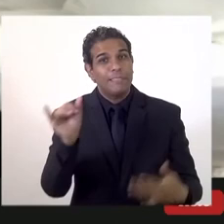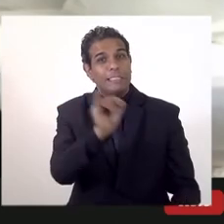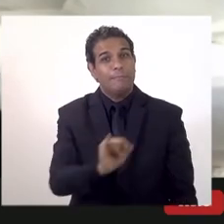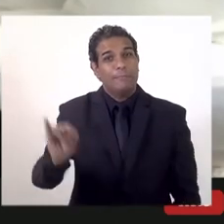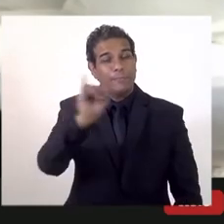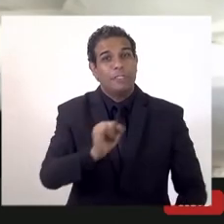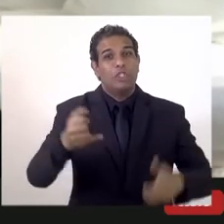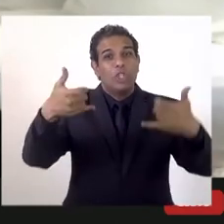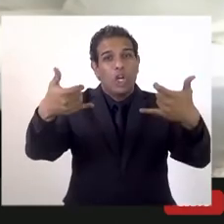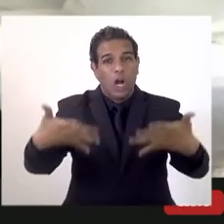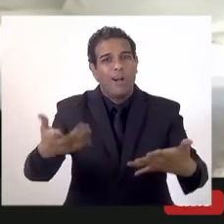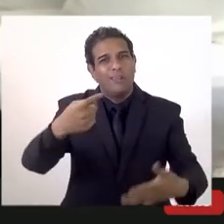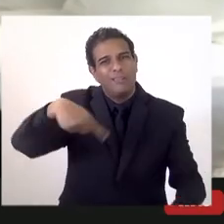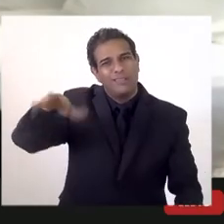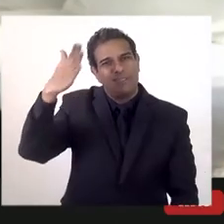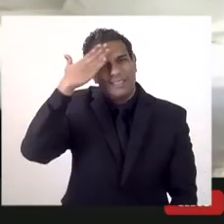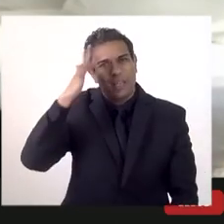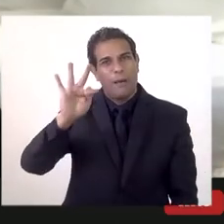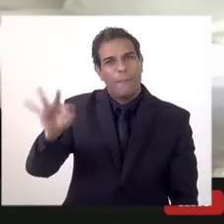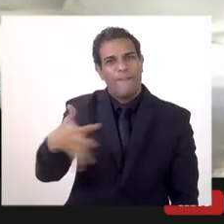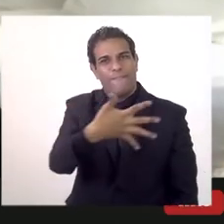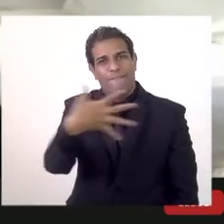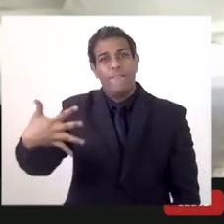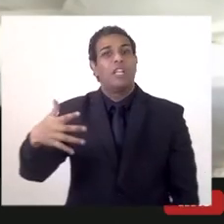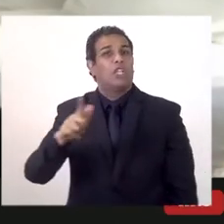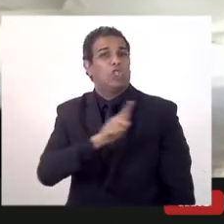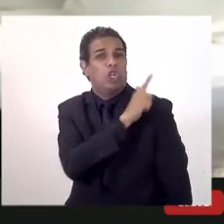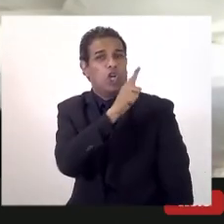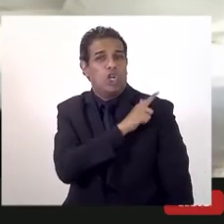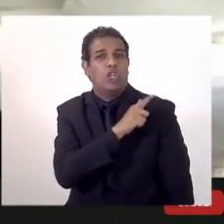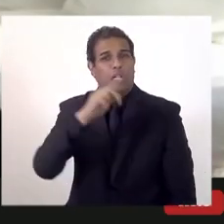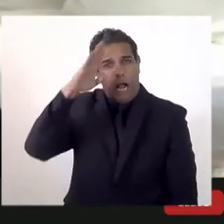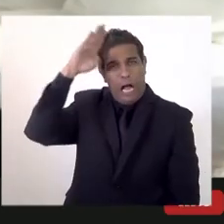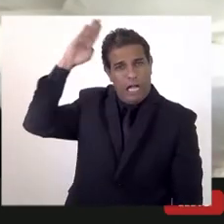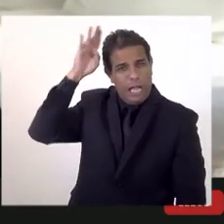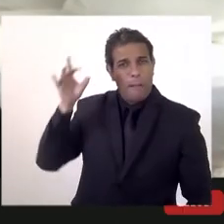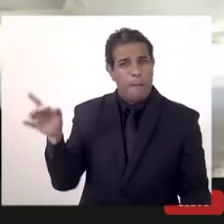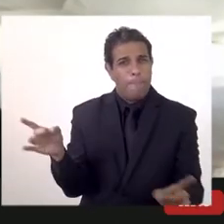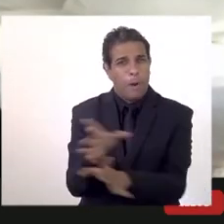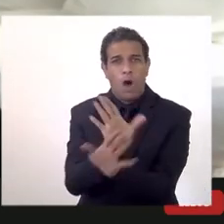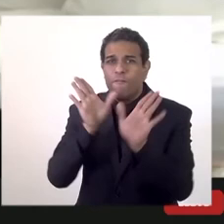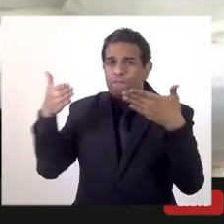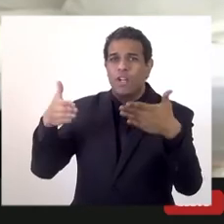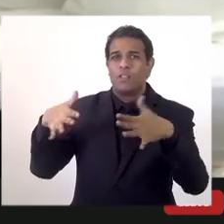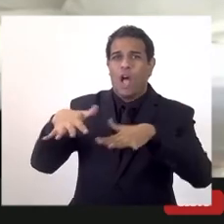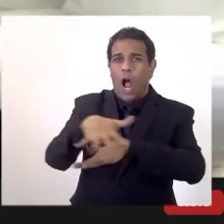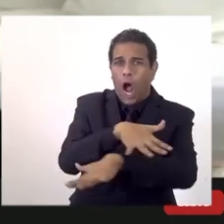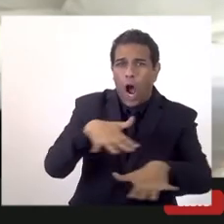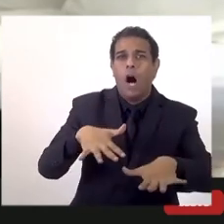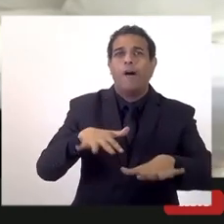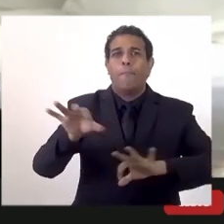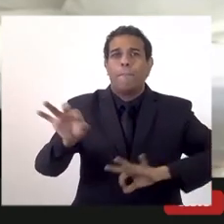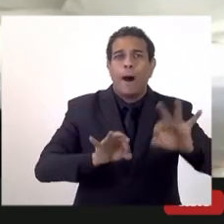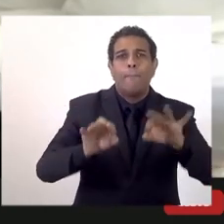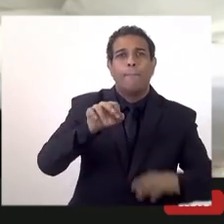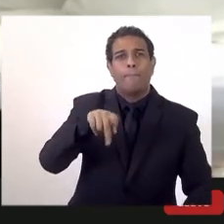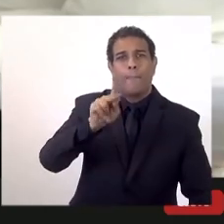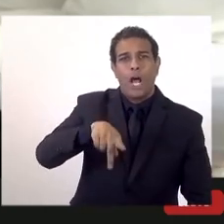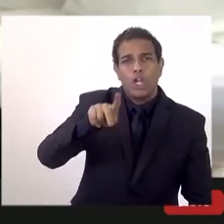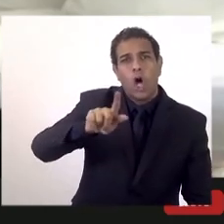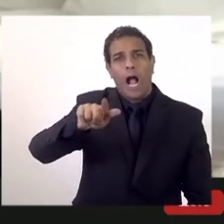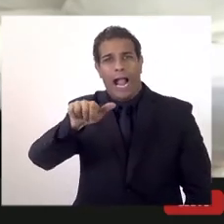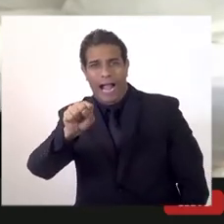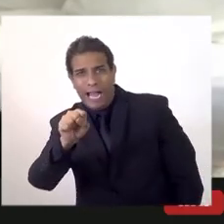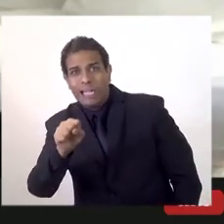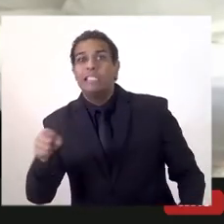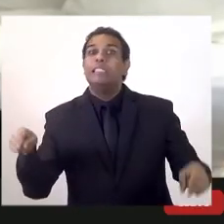dizer dizer que a gente sabe na Fijan nós temos uma gerência própria que Karine está aí específica da área de petróleo e gás e